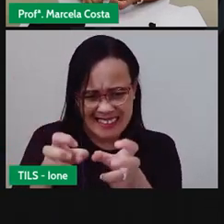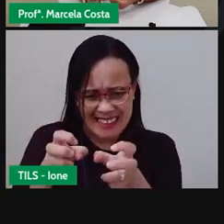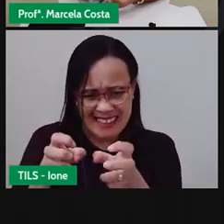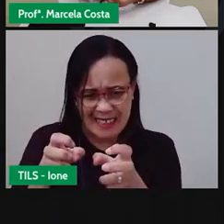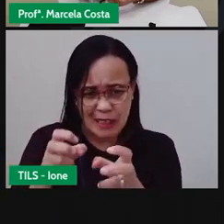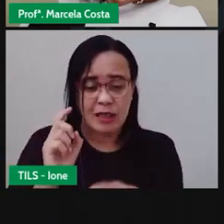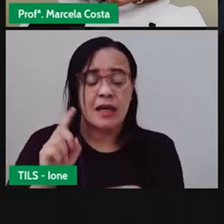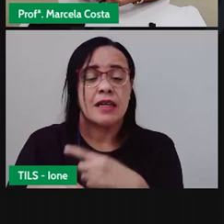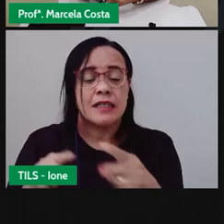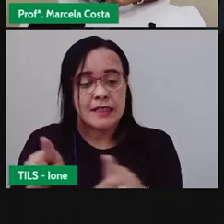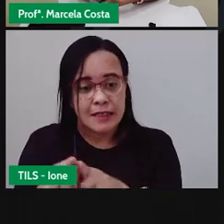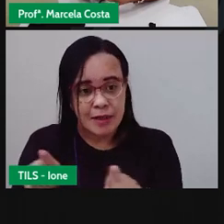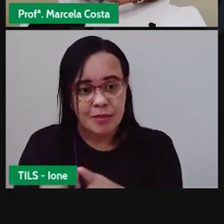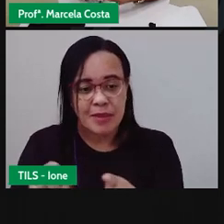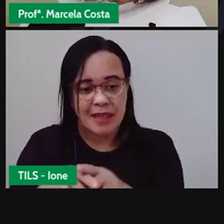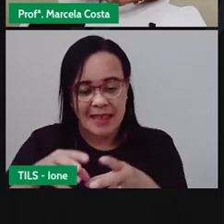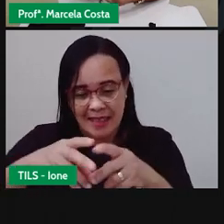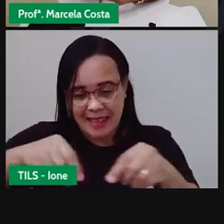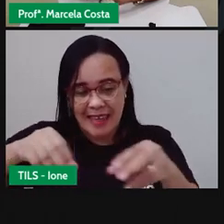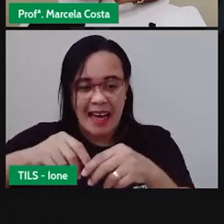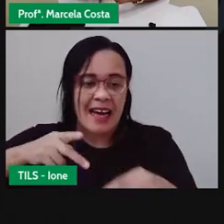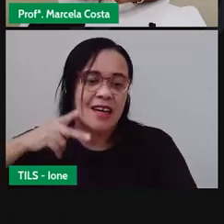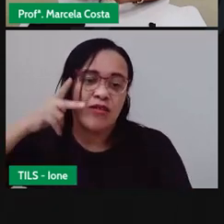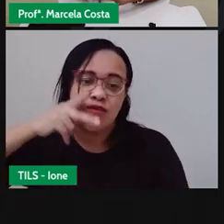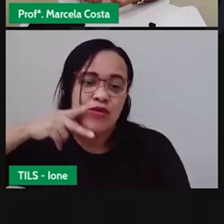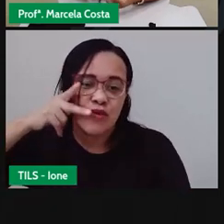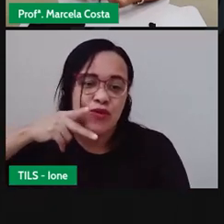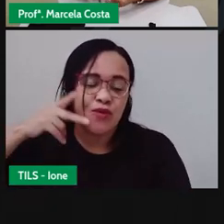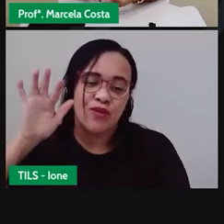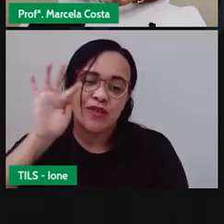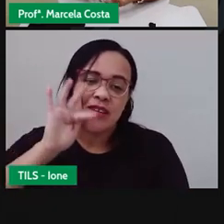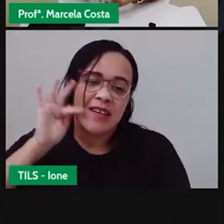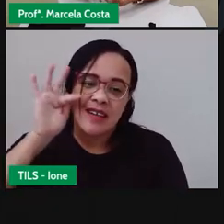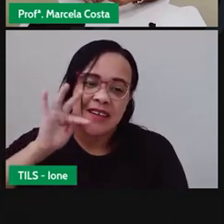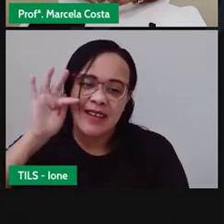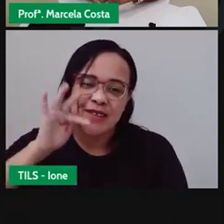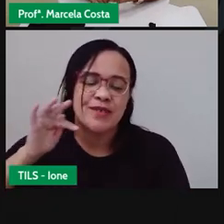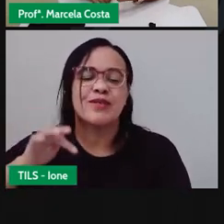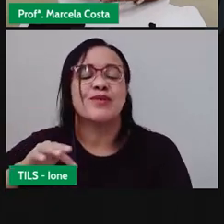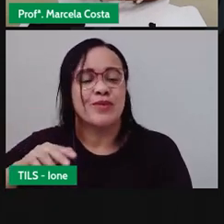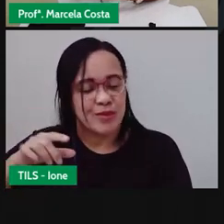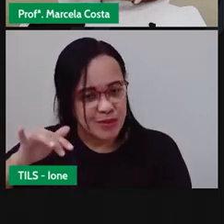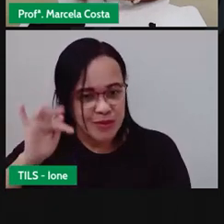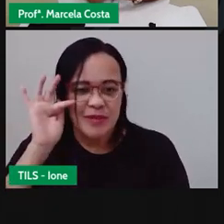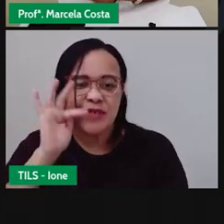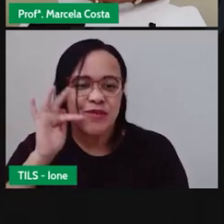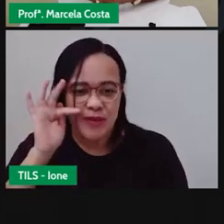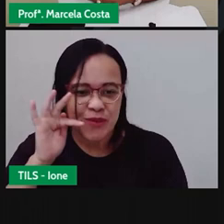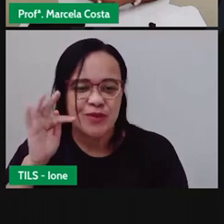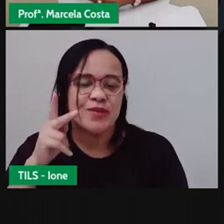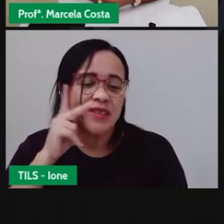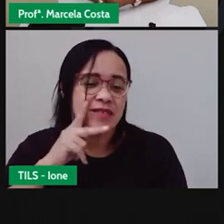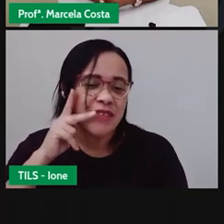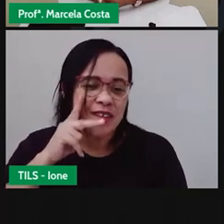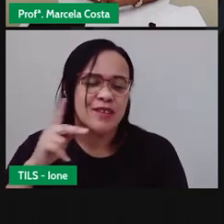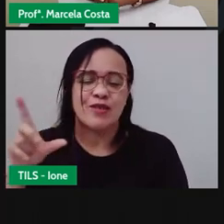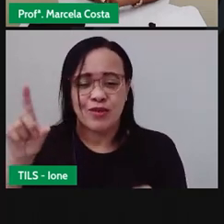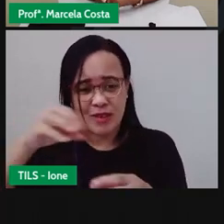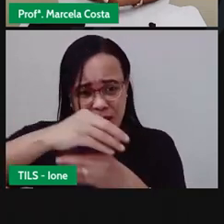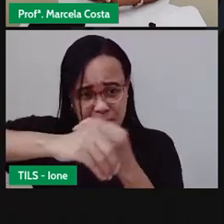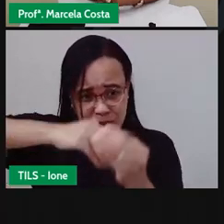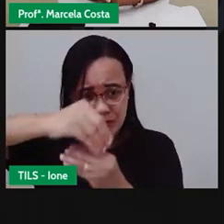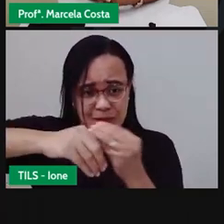restos de casca de verduras legumes e outros materiais orgânicos